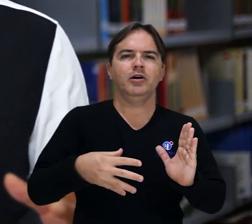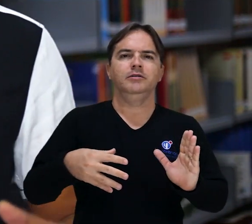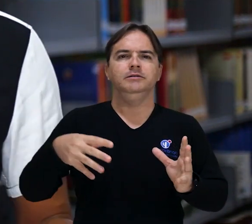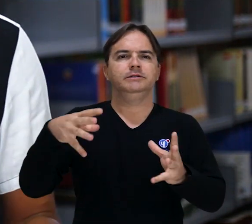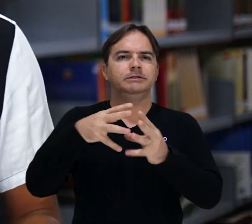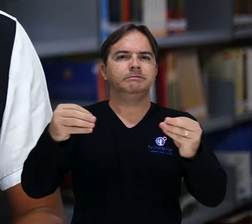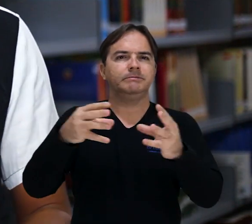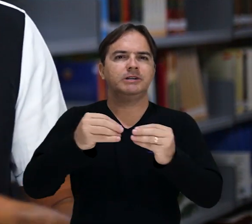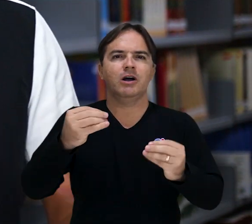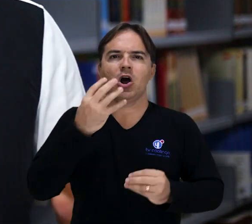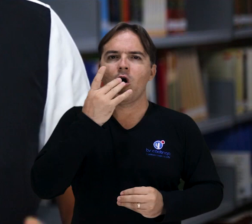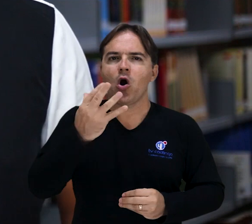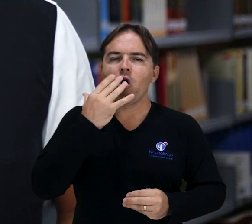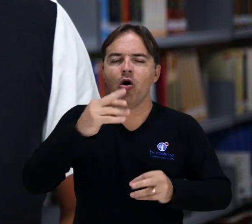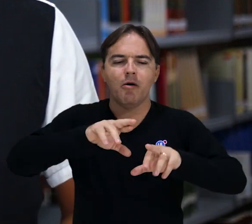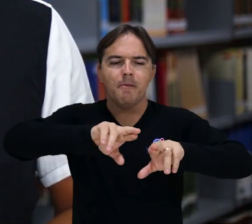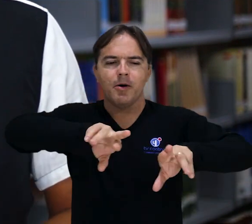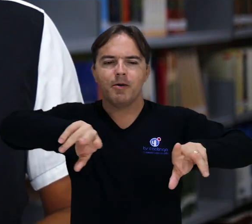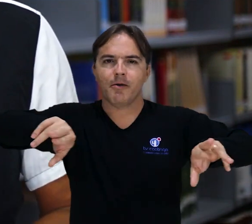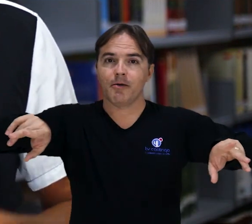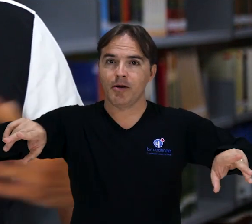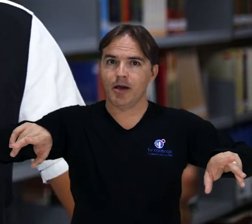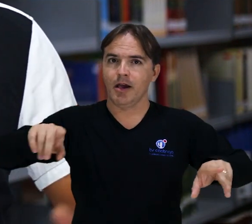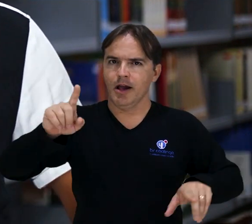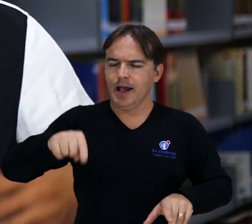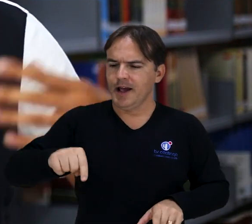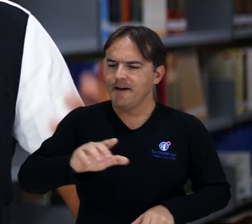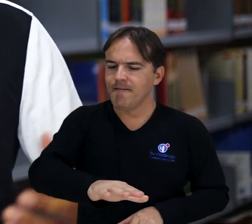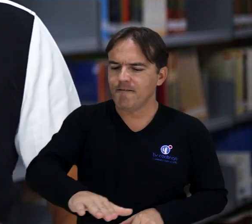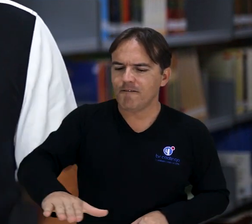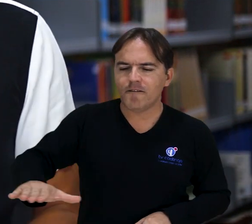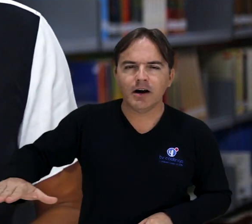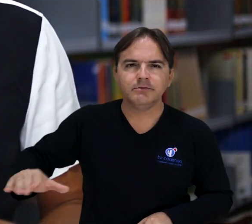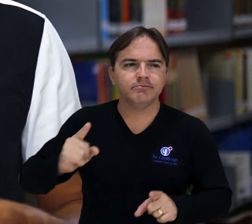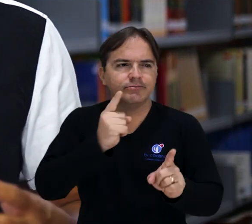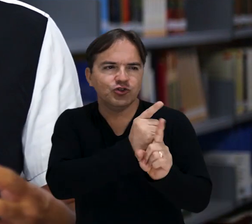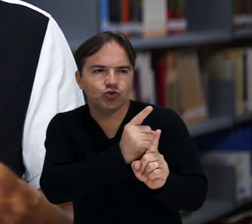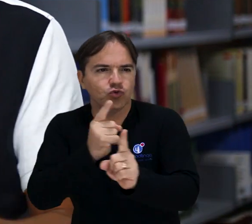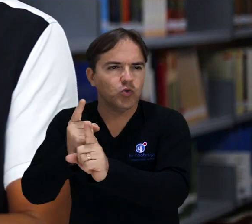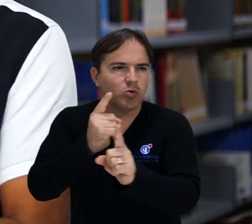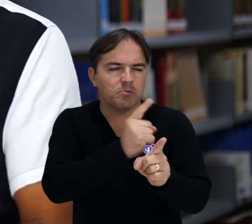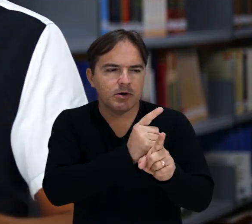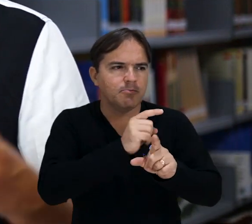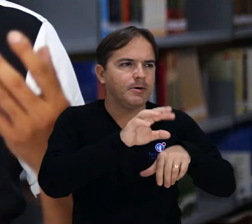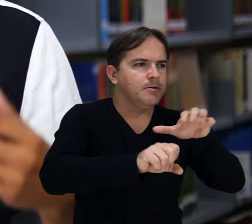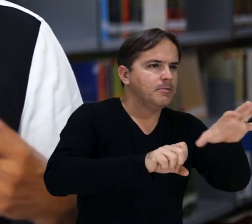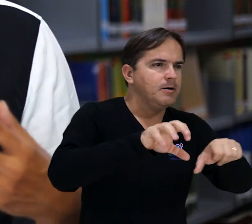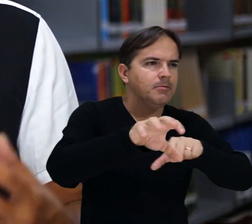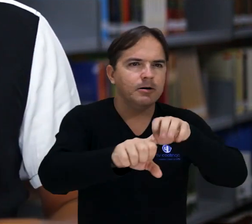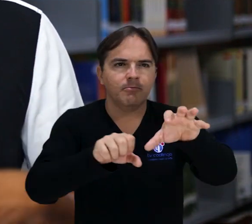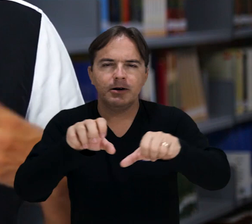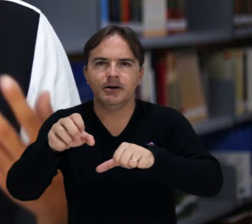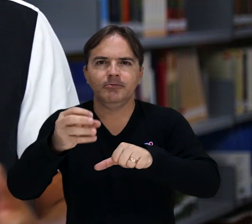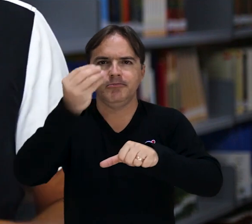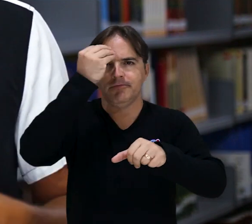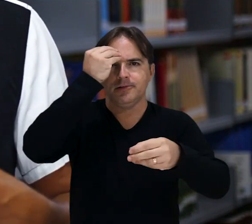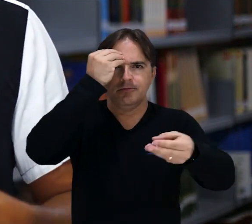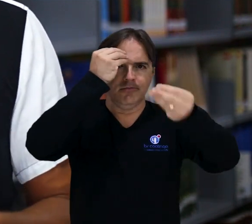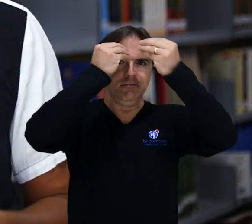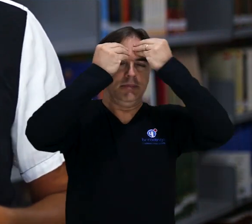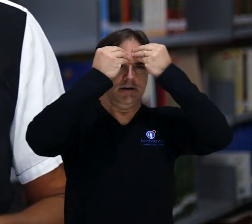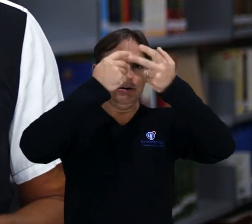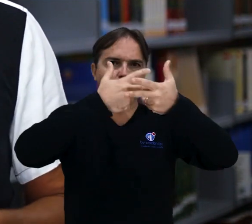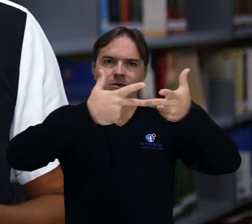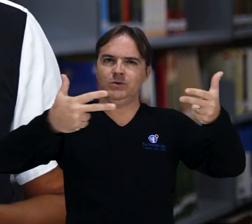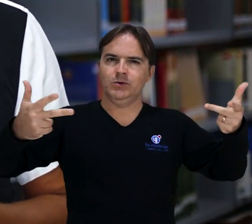de uma infância que pretende descobrir as coisas, pretende arquivar as coisas na memória. E com isso